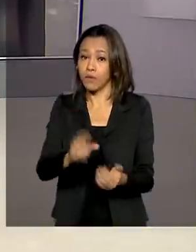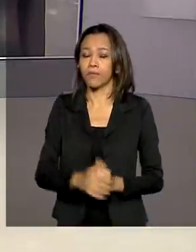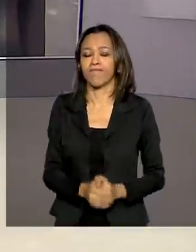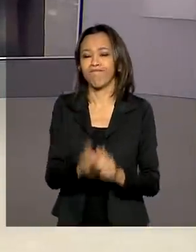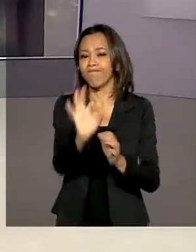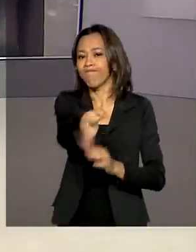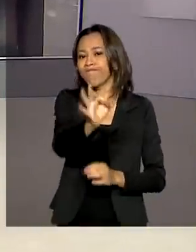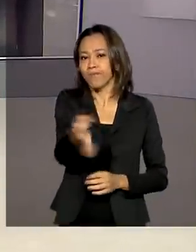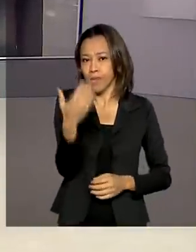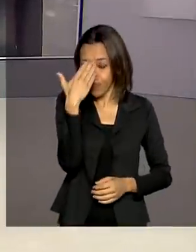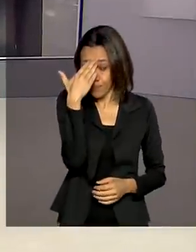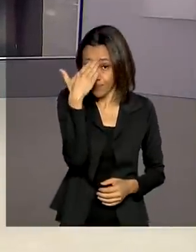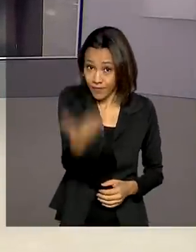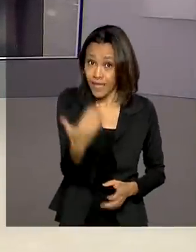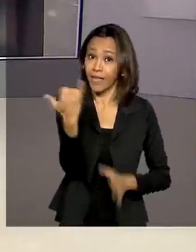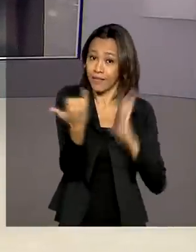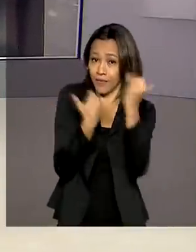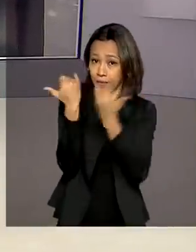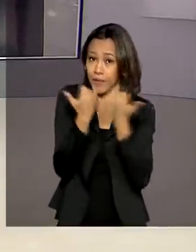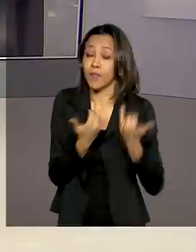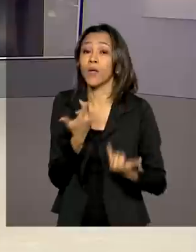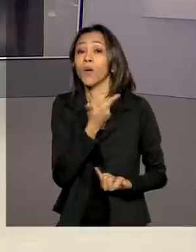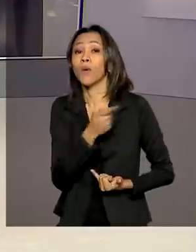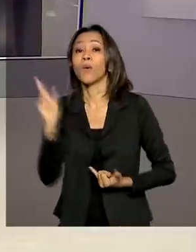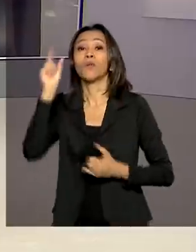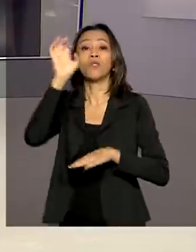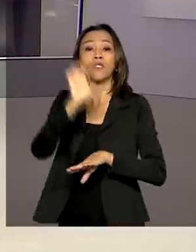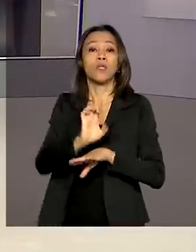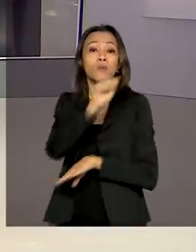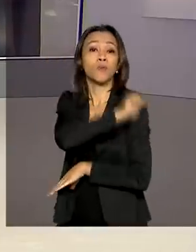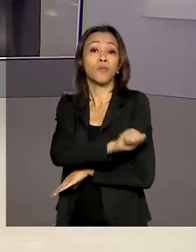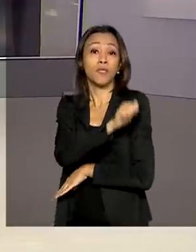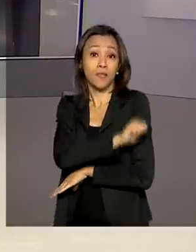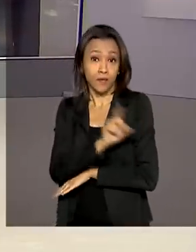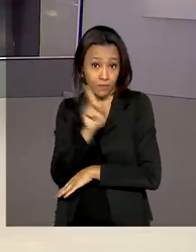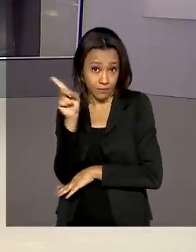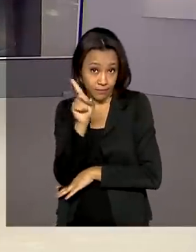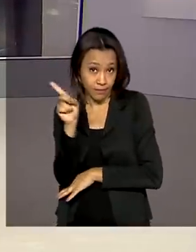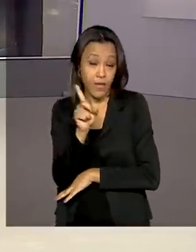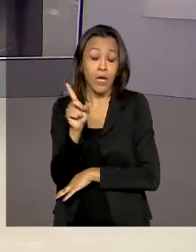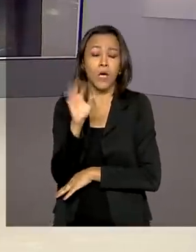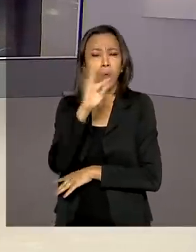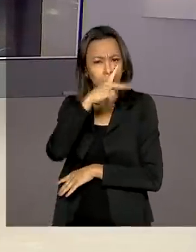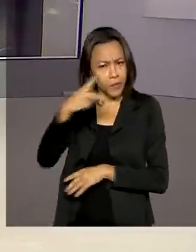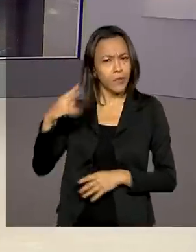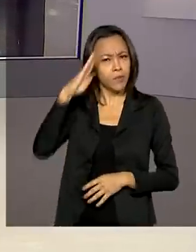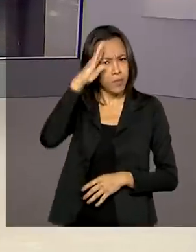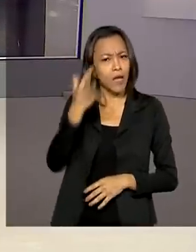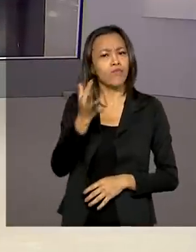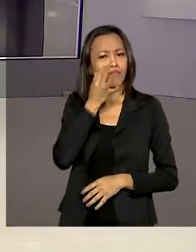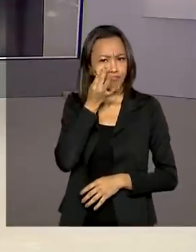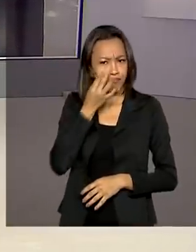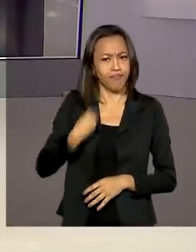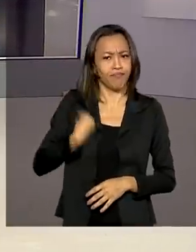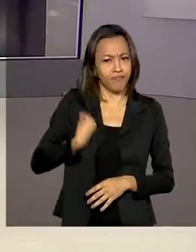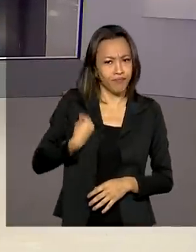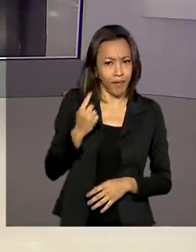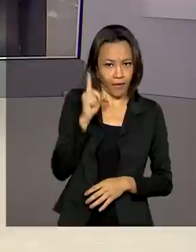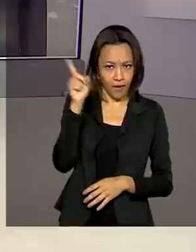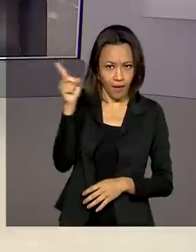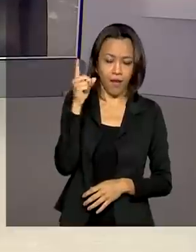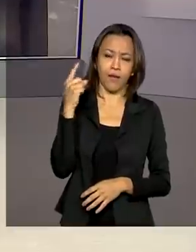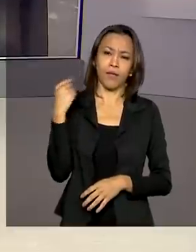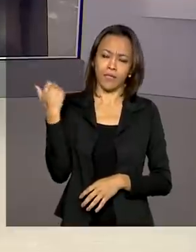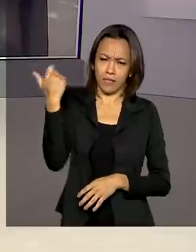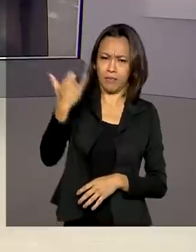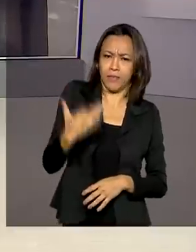Obrigada pelas suas informações. Vamos agora então ao Rio de Janeiro, porque o presidente Jair Bolsonaro está lá hoje. Maurício de Almeida conta para a